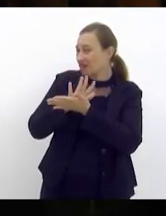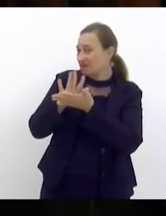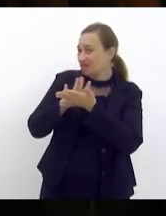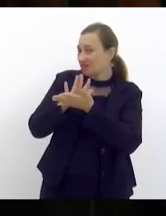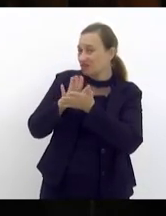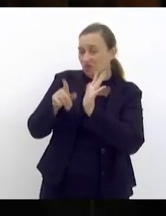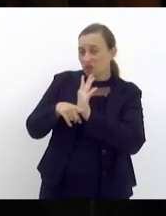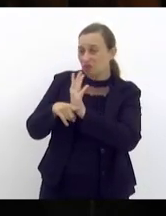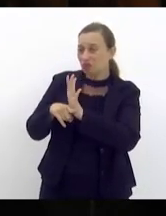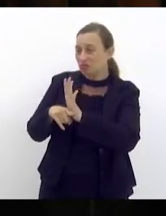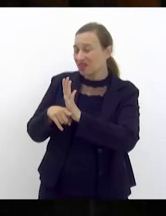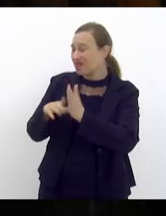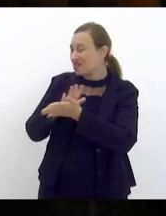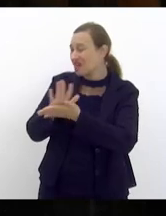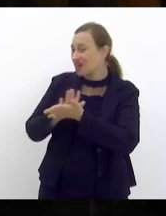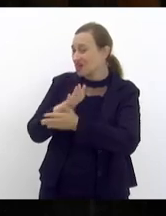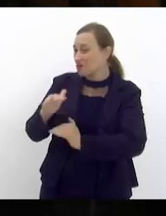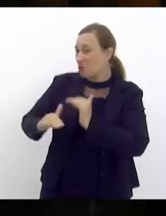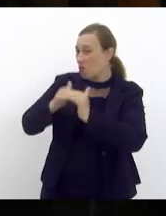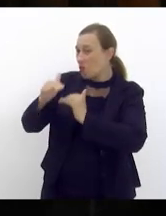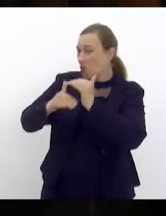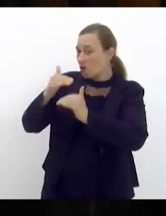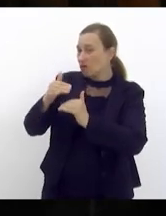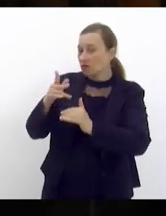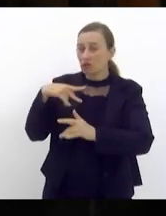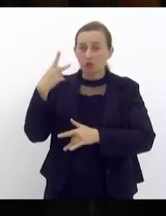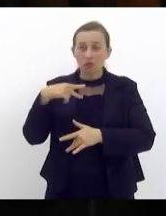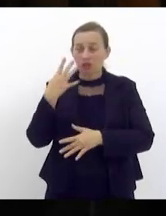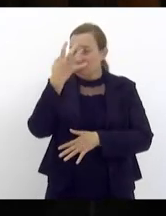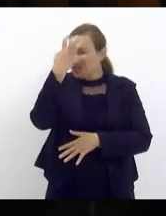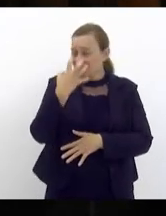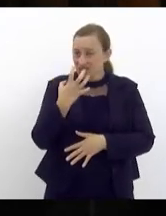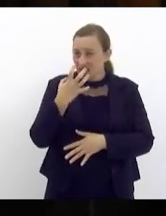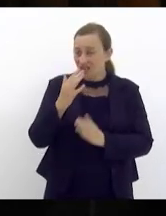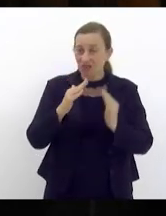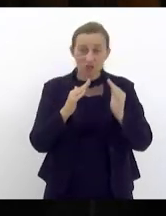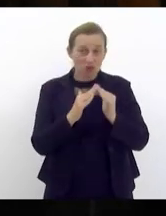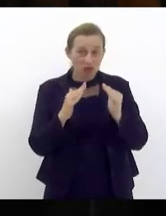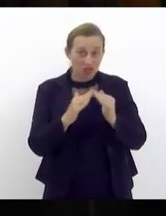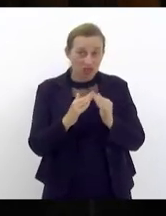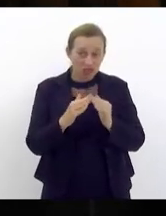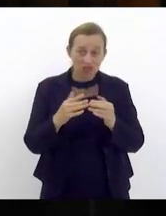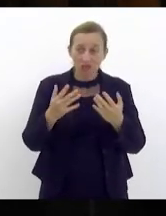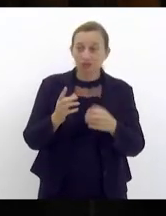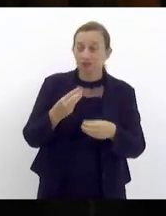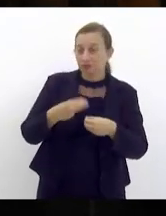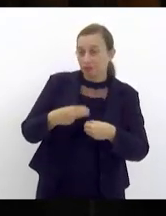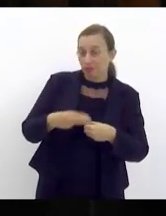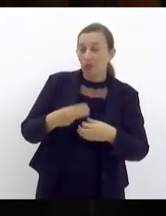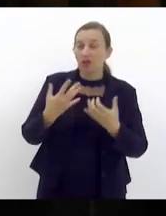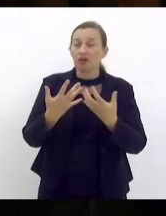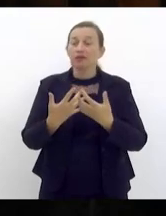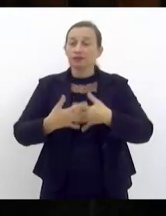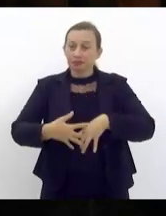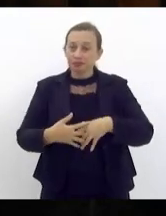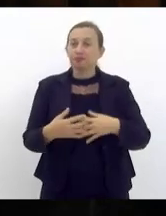e avançar numa política habitacional séria no município de Petrópolis o estado tem interesse em construir unidades